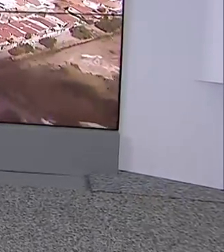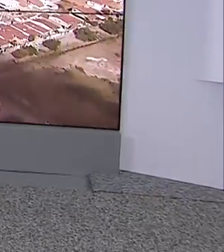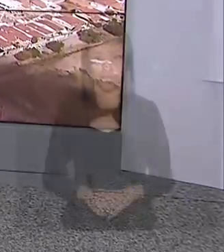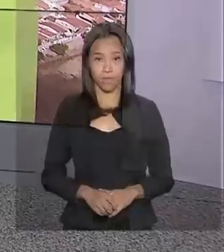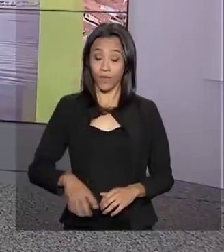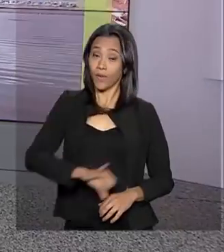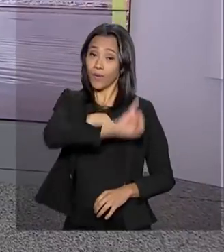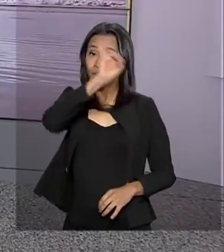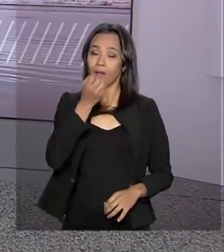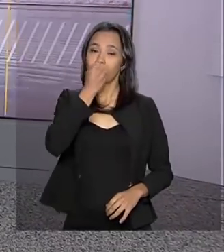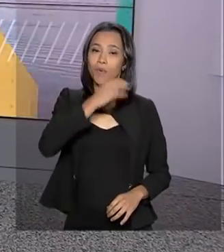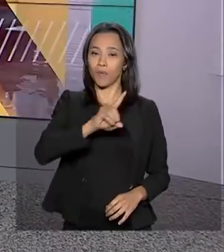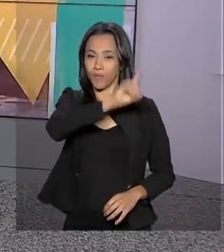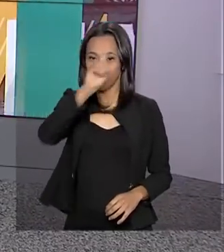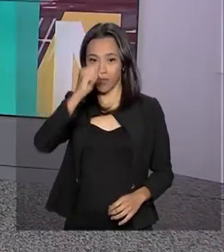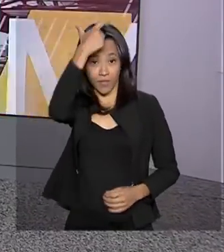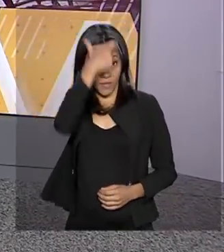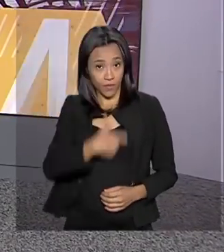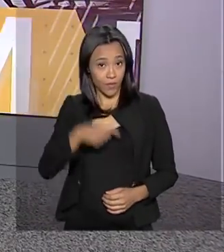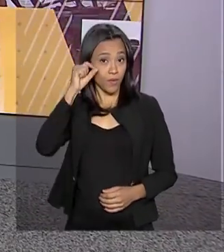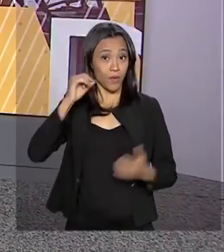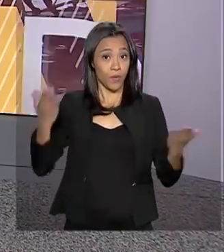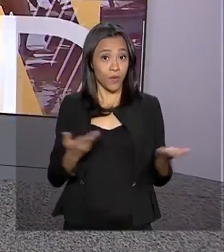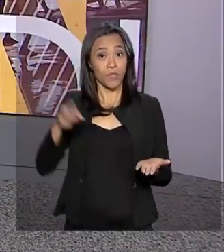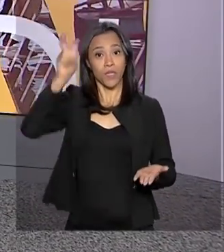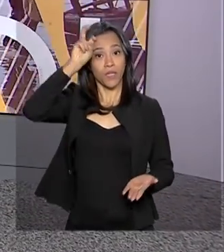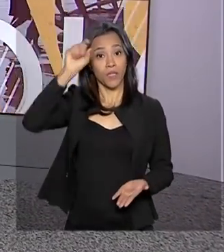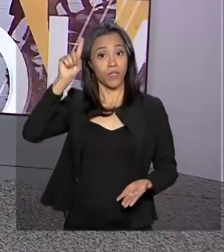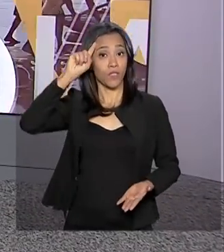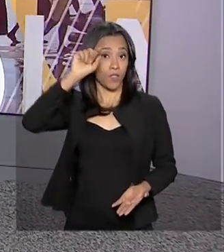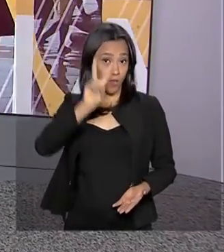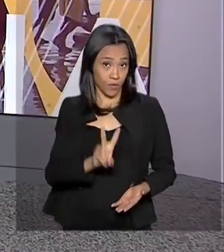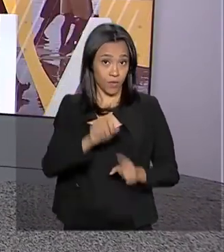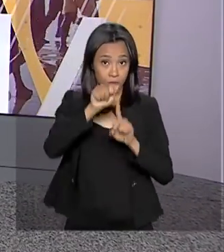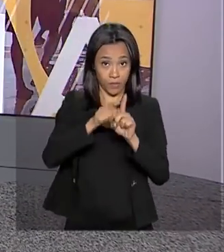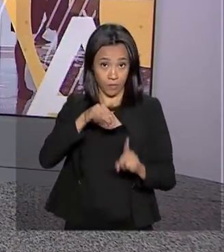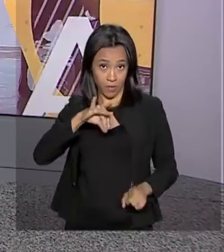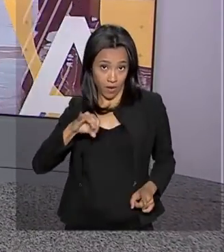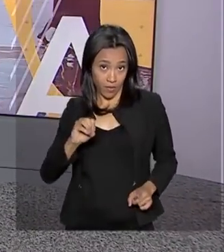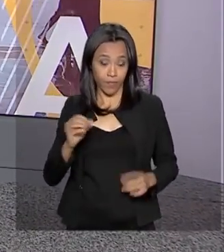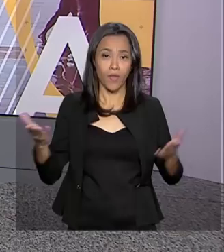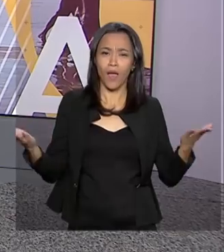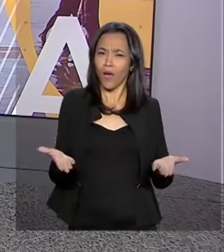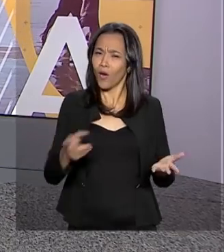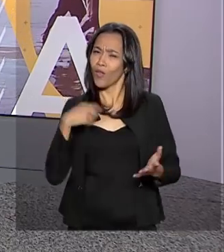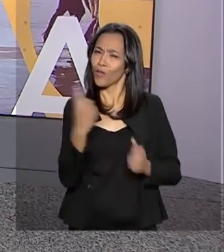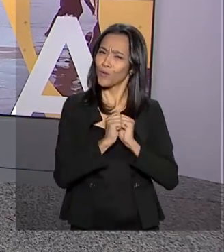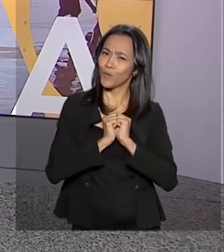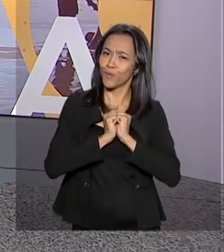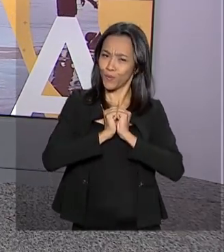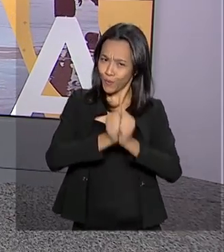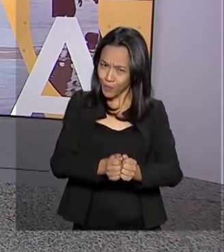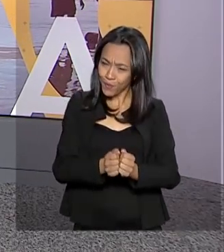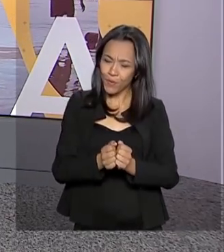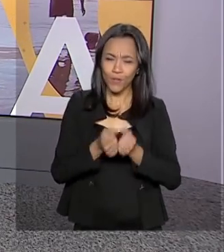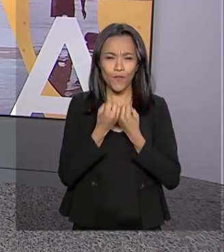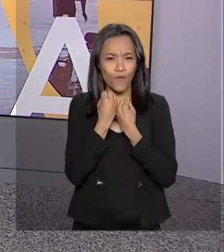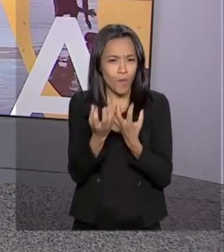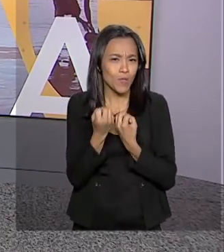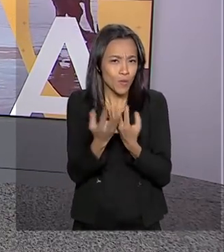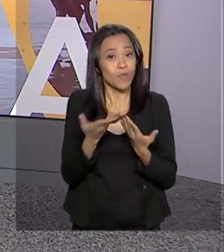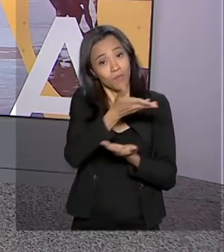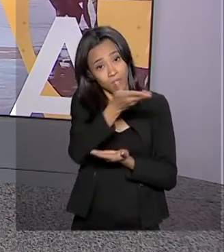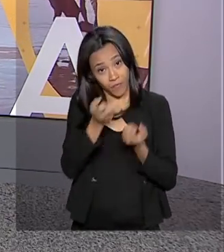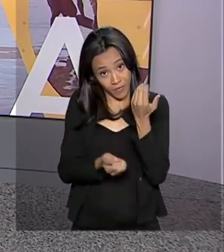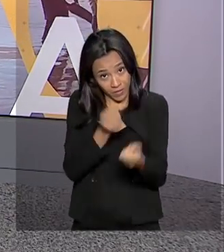Olá, bom dia, eu sou Carla Vatier, hoje é quinta-feira, 2 de maio. A partir de agora, estamos juntos no Brasil em Dia, com muita informação e